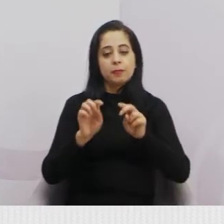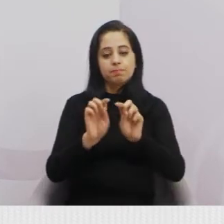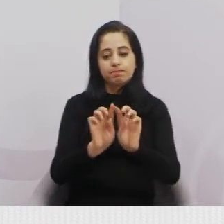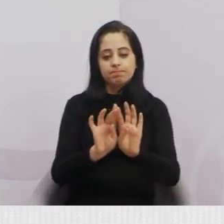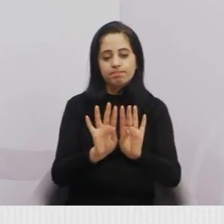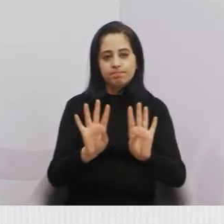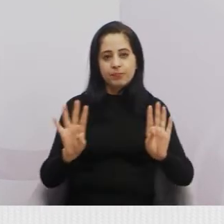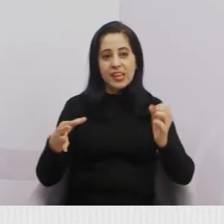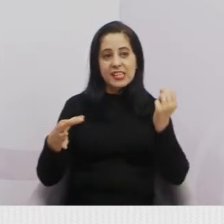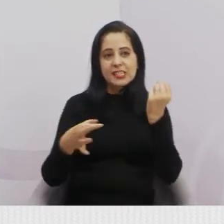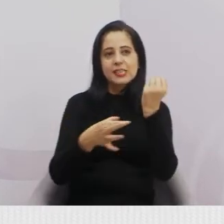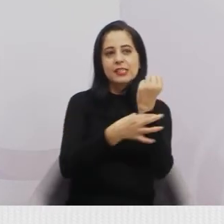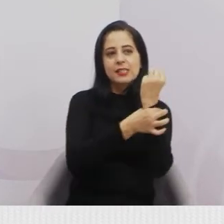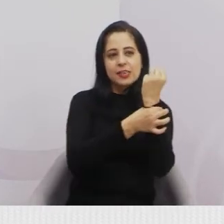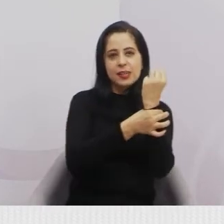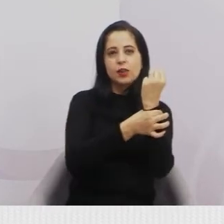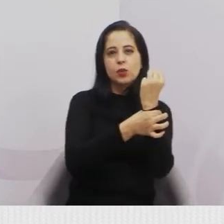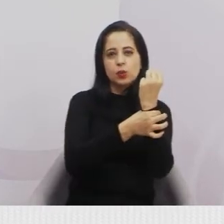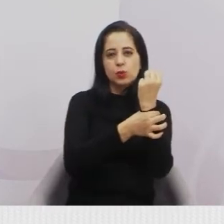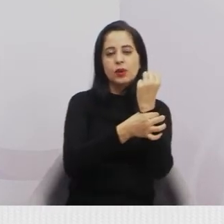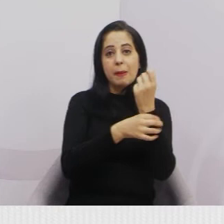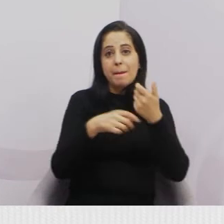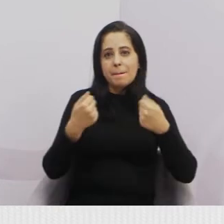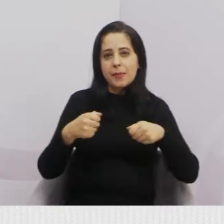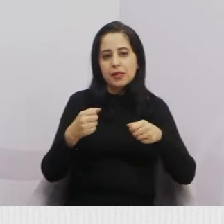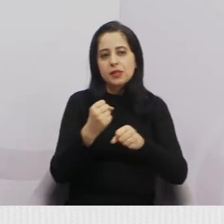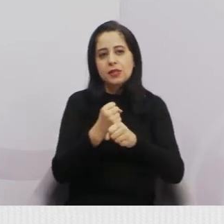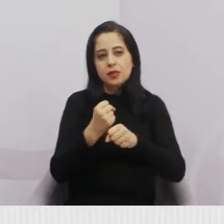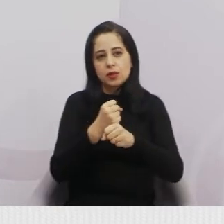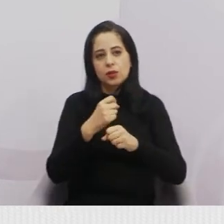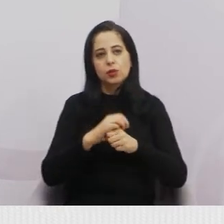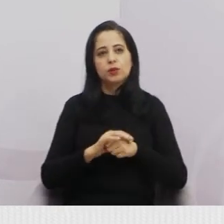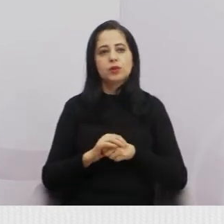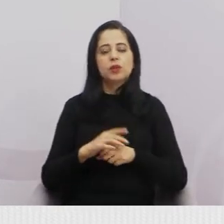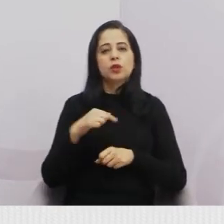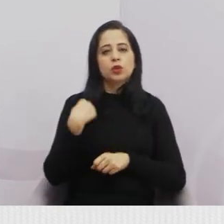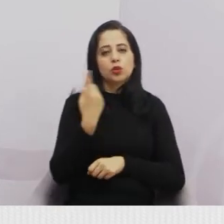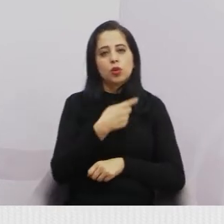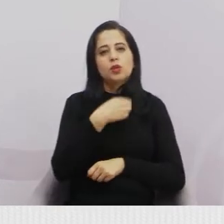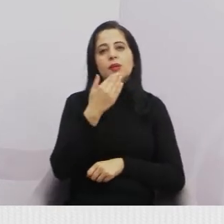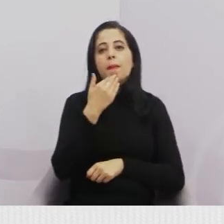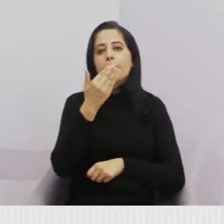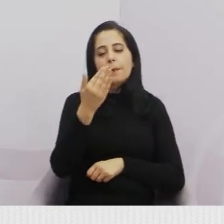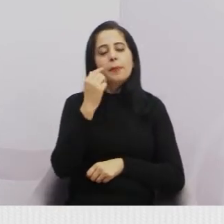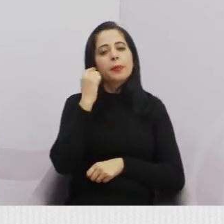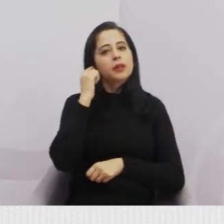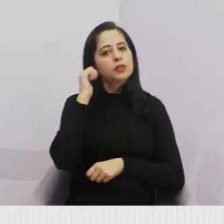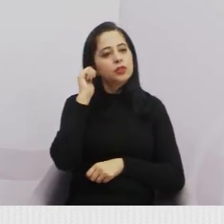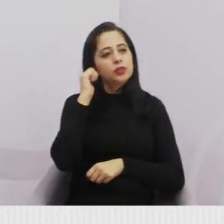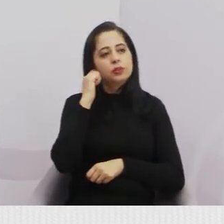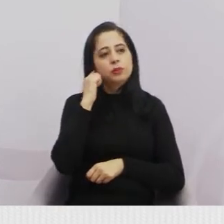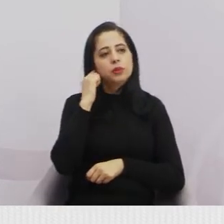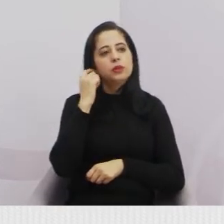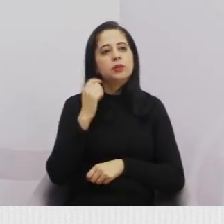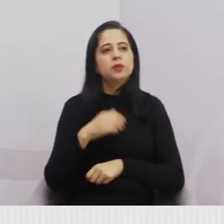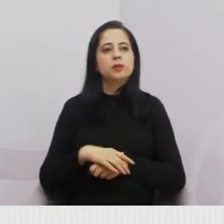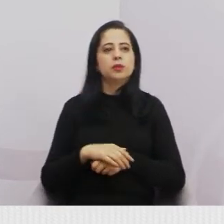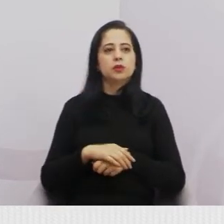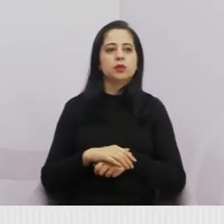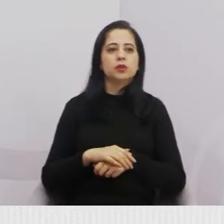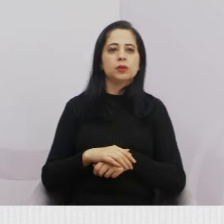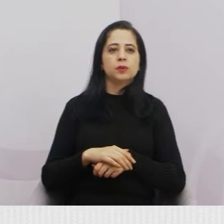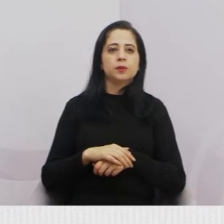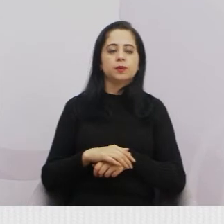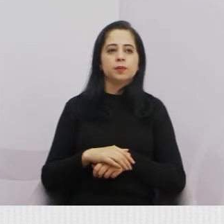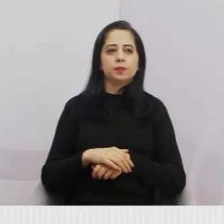local que está caindo muito carro ali. Então, nós solicitamos para a Rota das Bandeiras